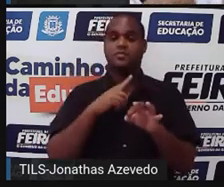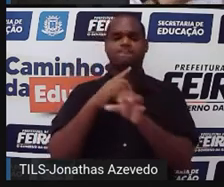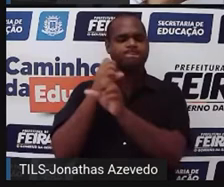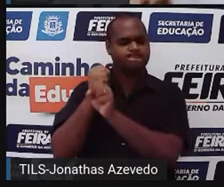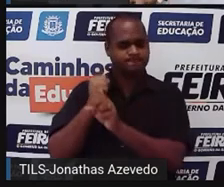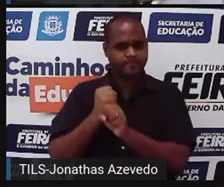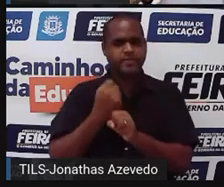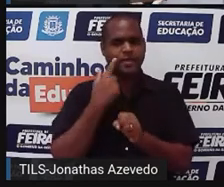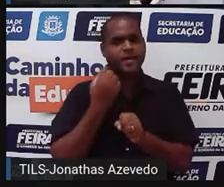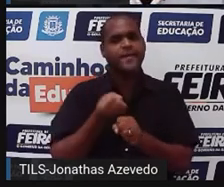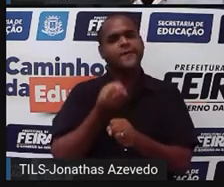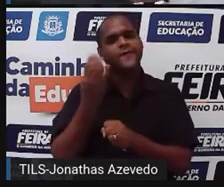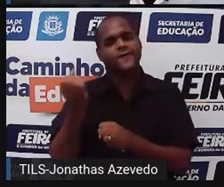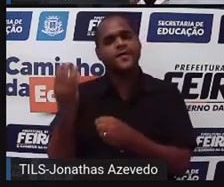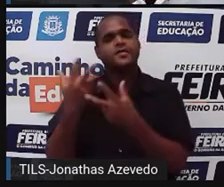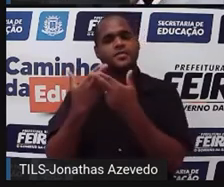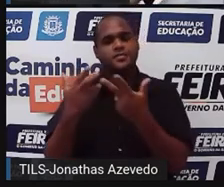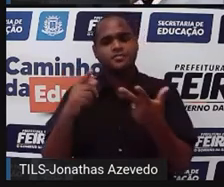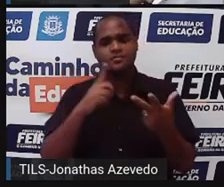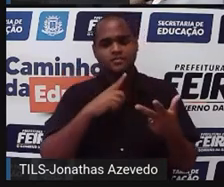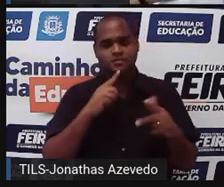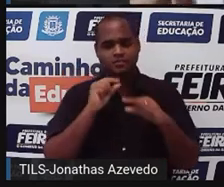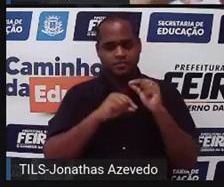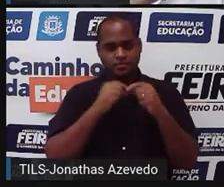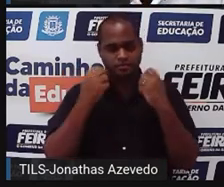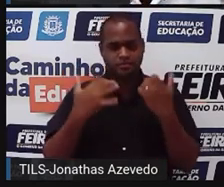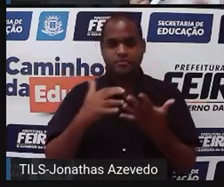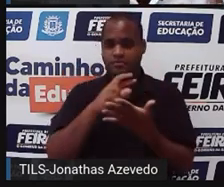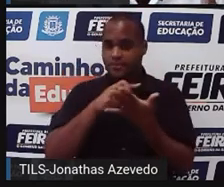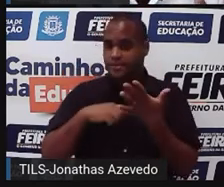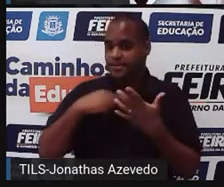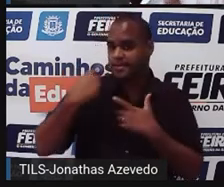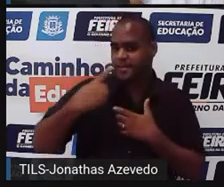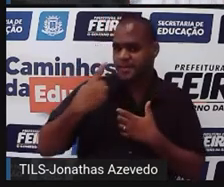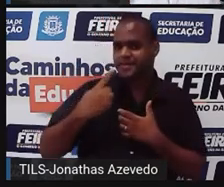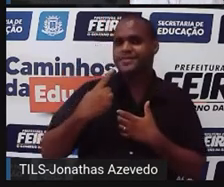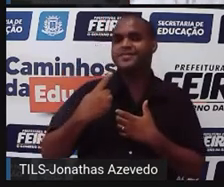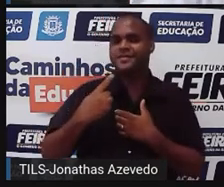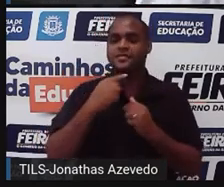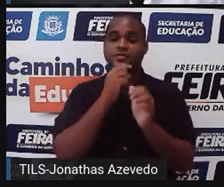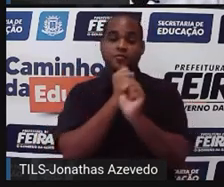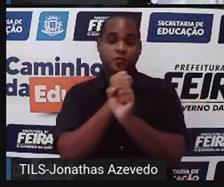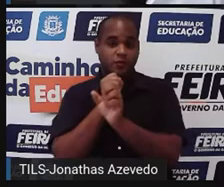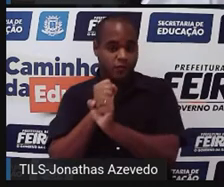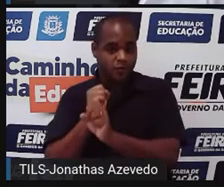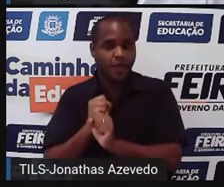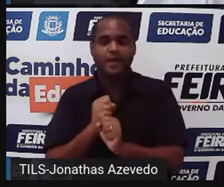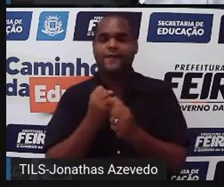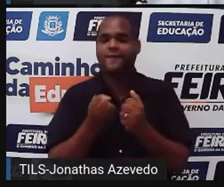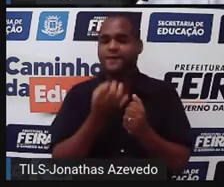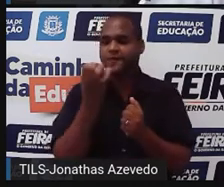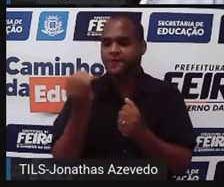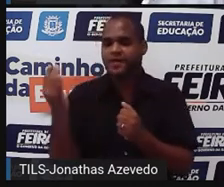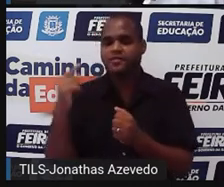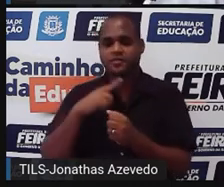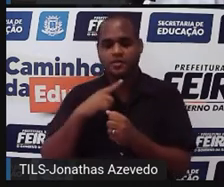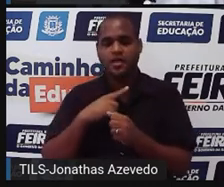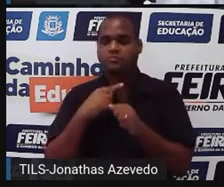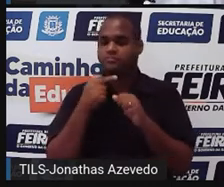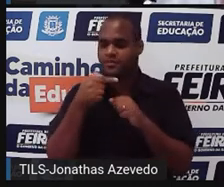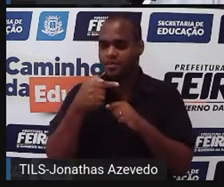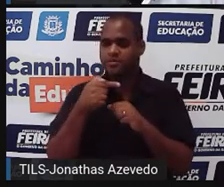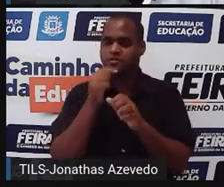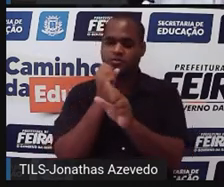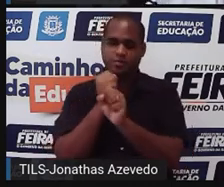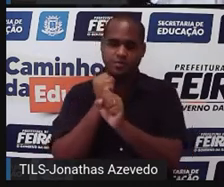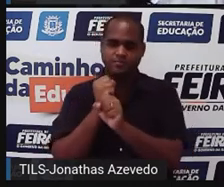cubos, ó, estou trazendo isso lá da primeira fase, e somar com a quantidade de pirâmides vai dar 7. Ou